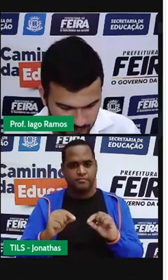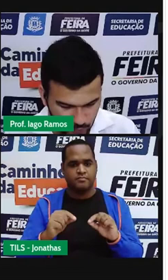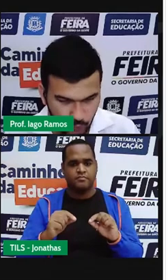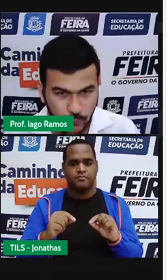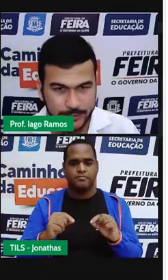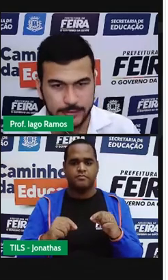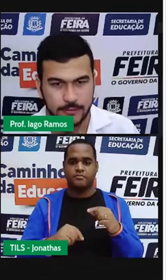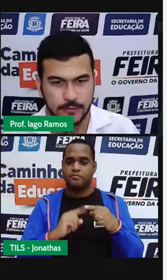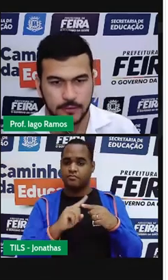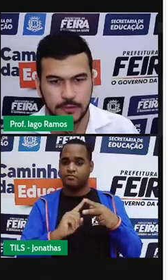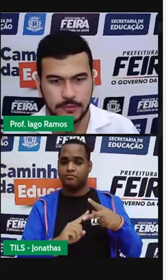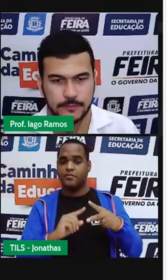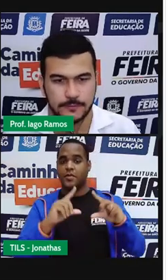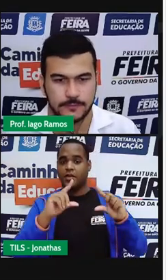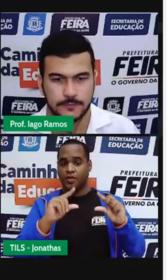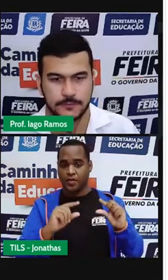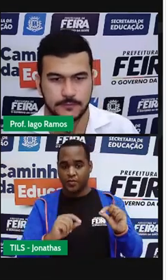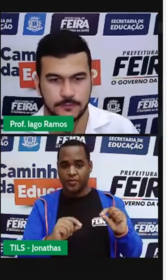Diminuem.